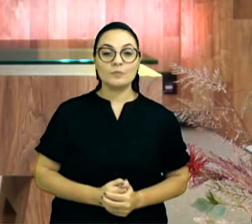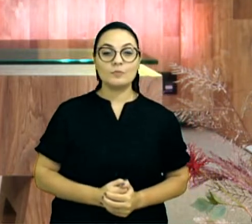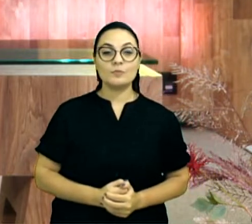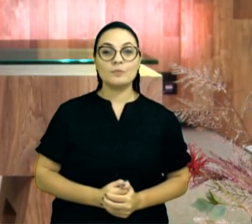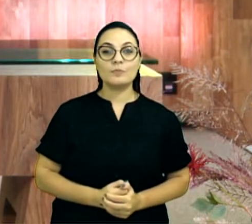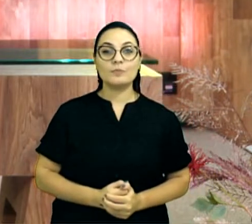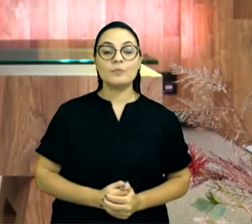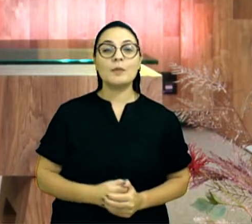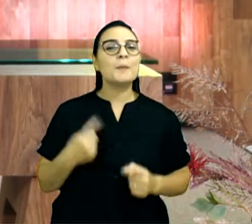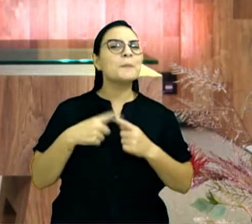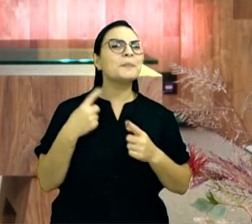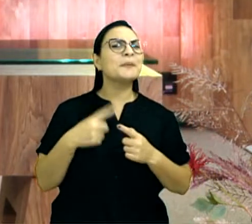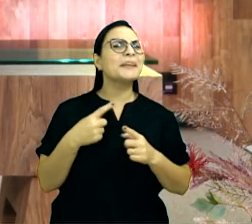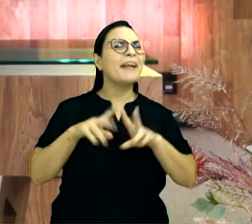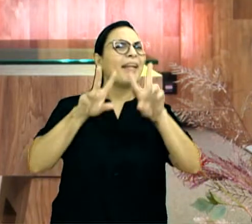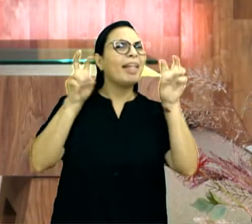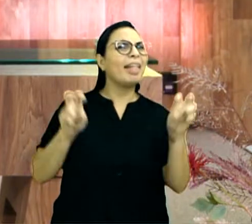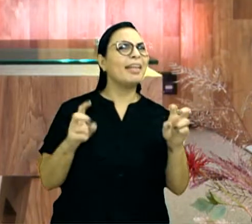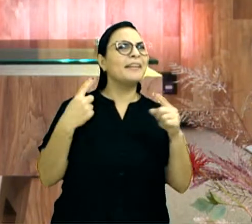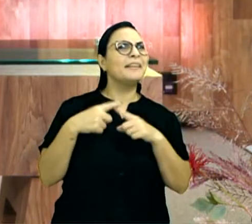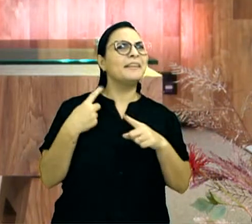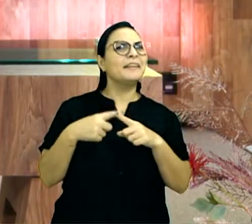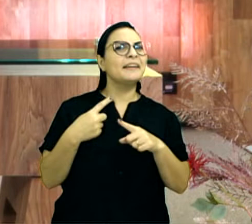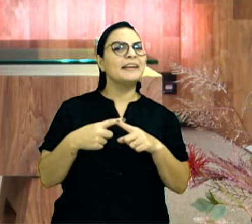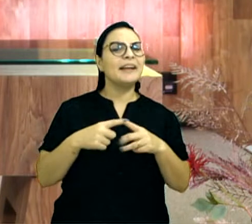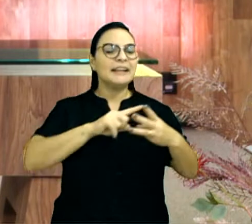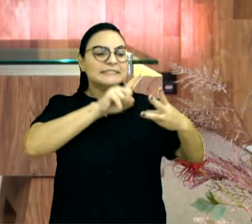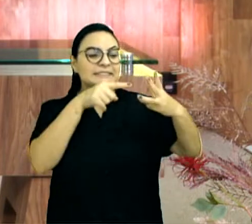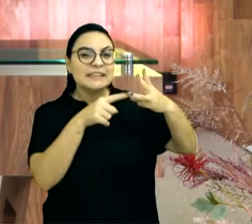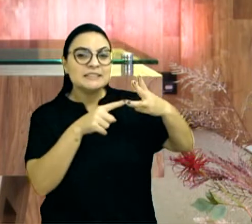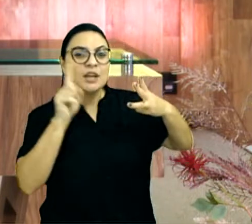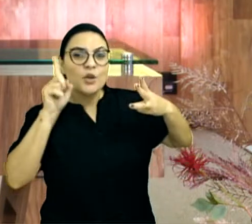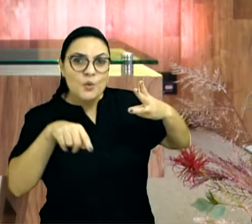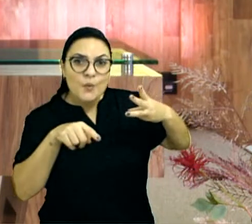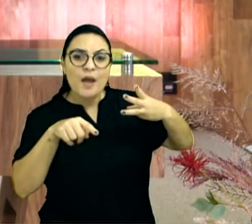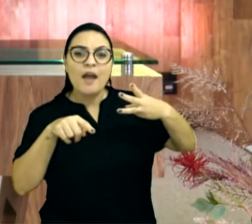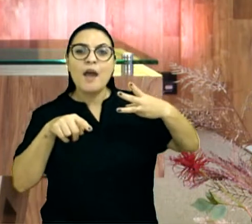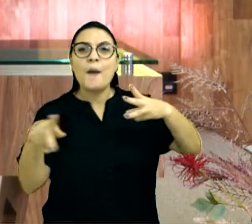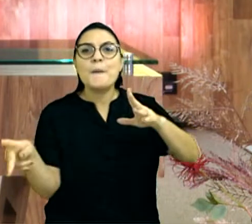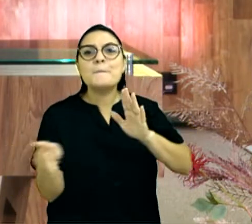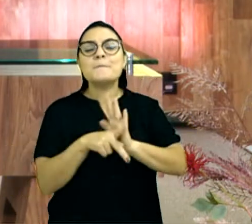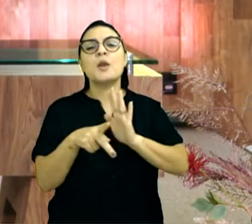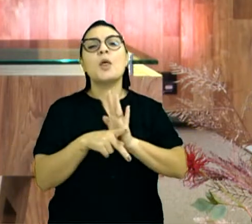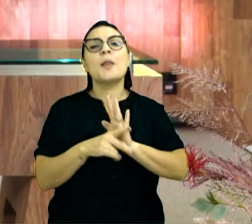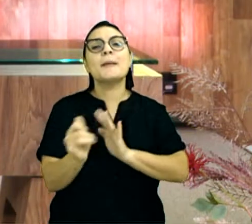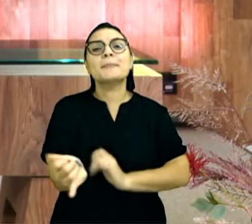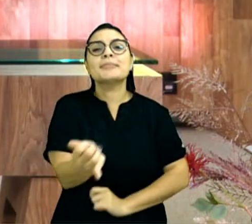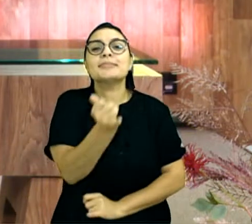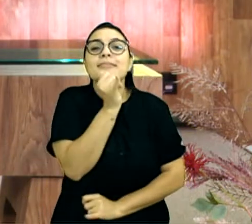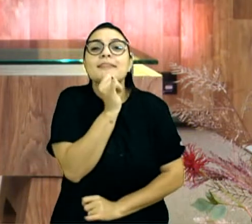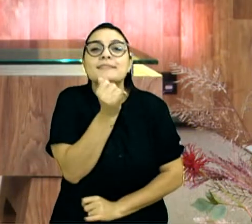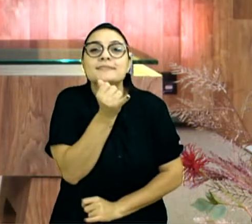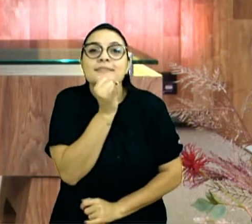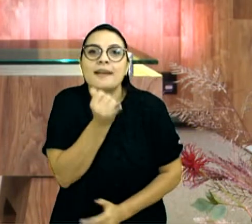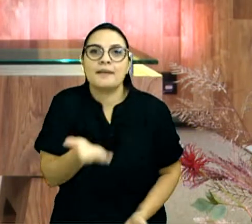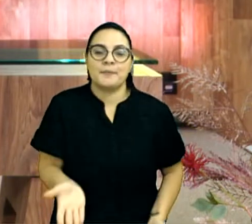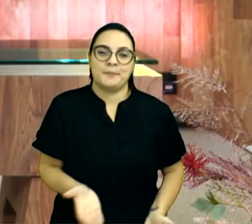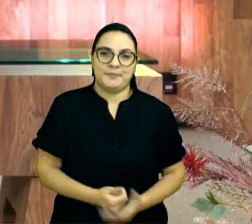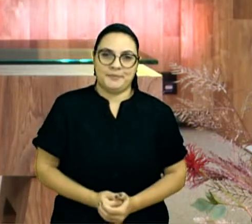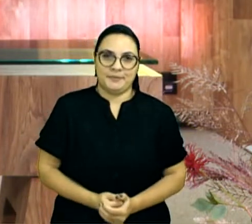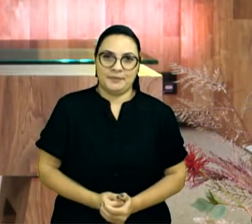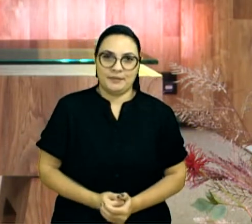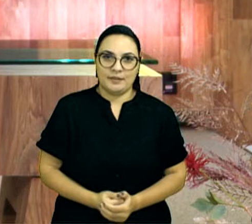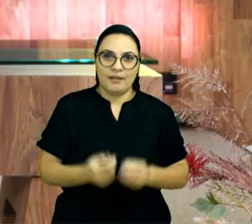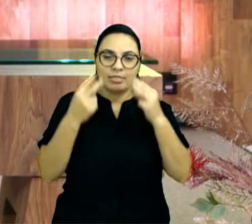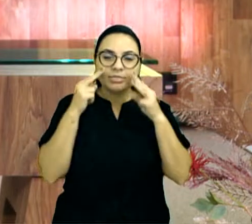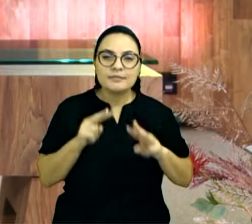Eu falei isso porque o terceiro ponto é testemunhar, e é testemunhar com a vida. Você já viu aquele texto? Se necessário,